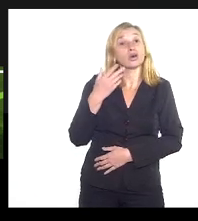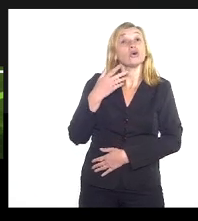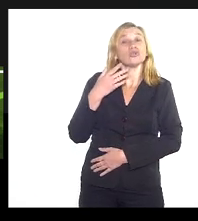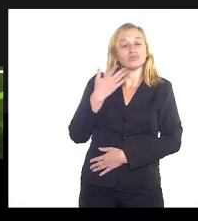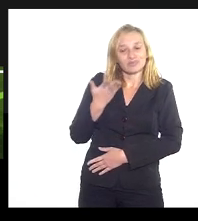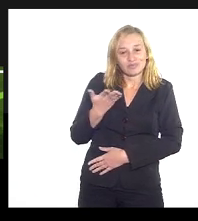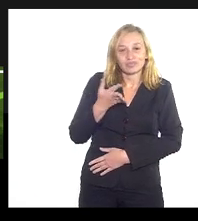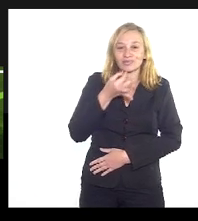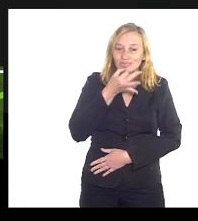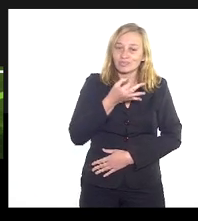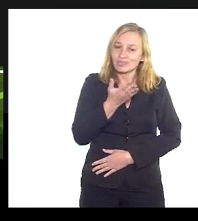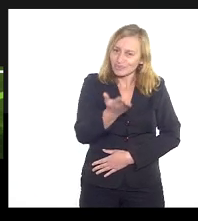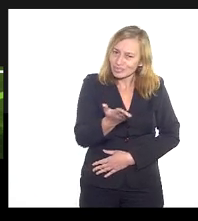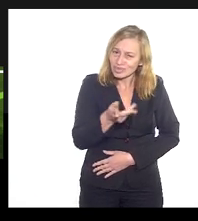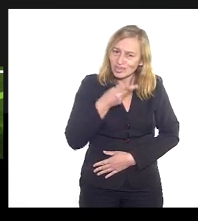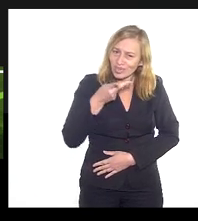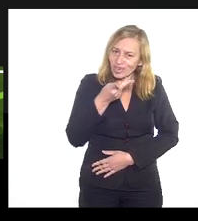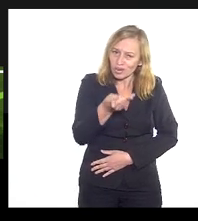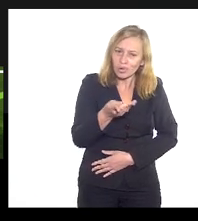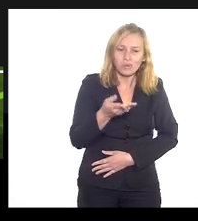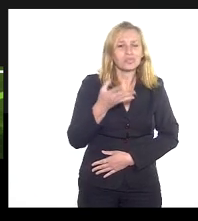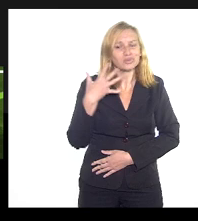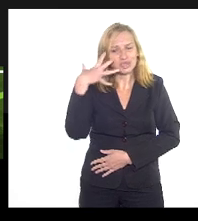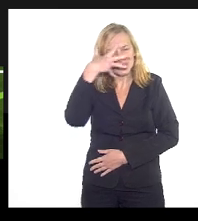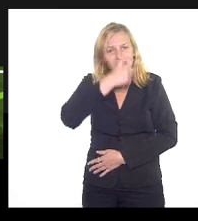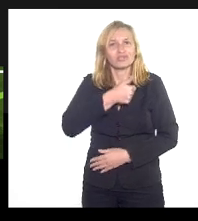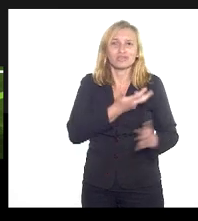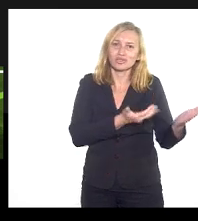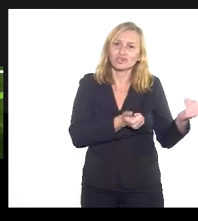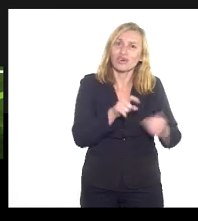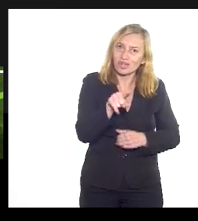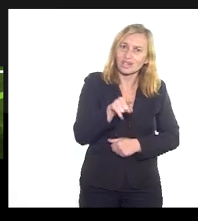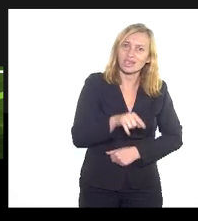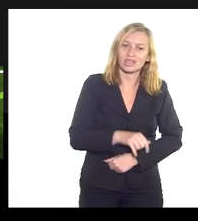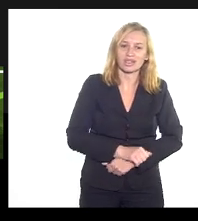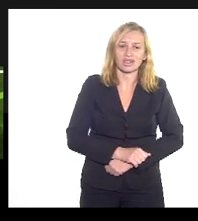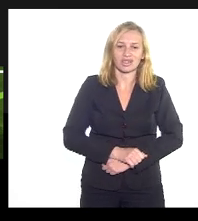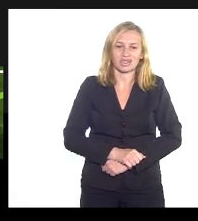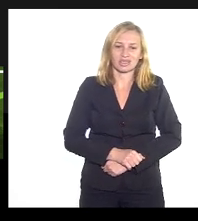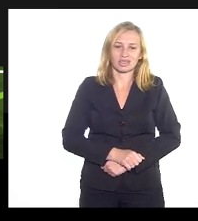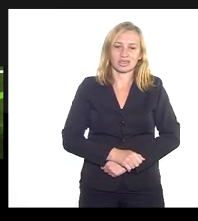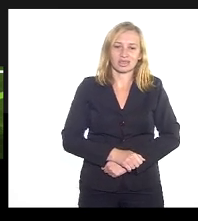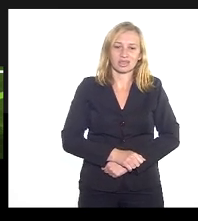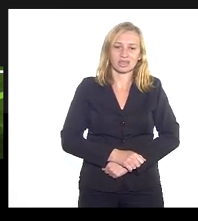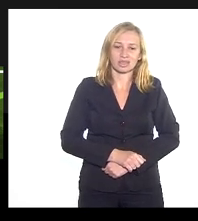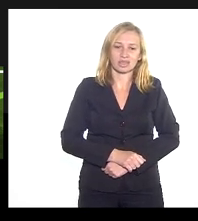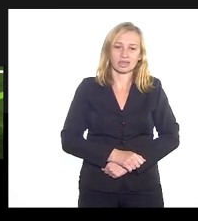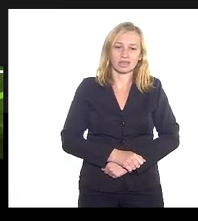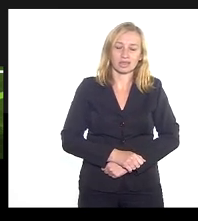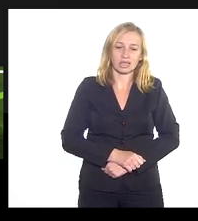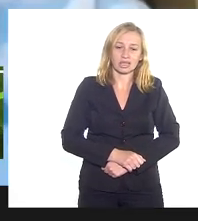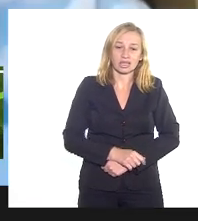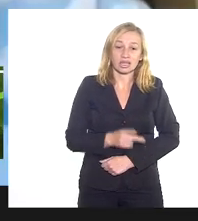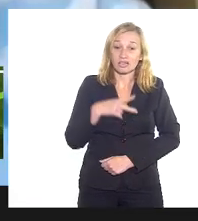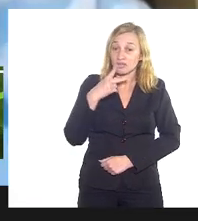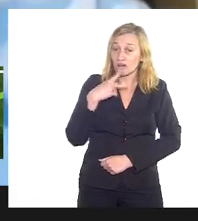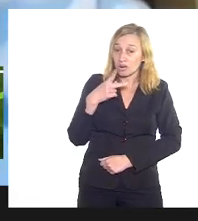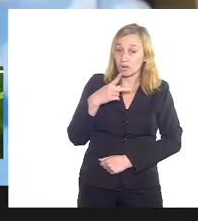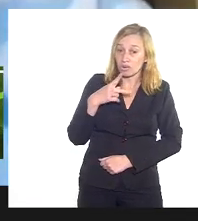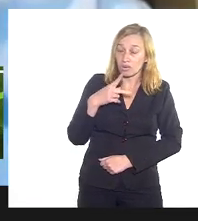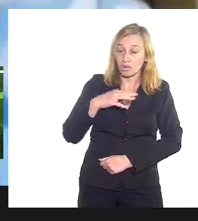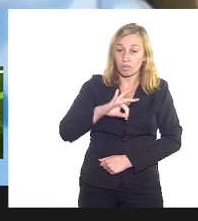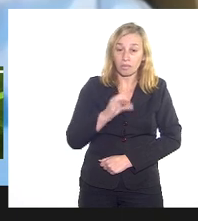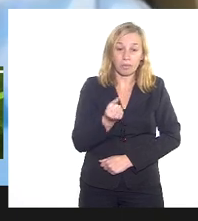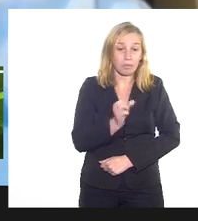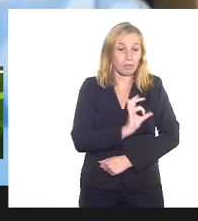Totinho lá de Campos, jovem ainda, e ele citou, Marta, não sei se